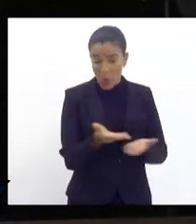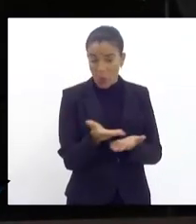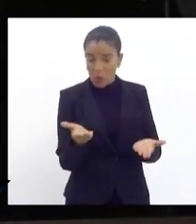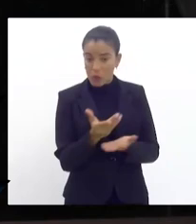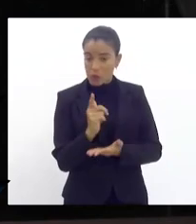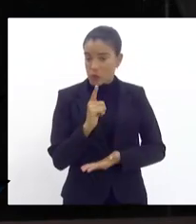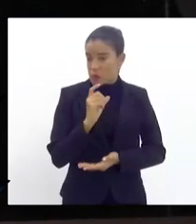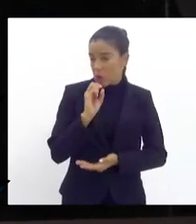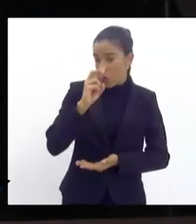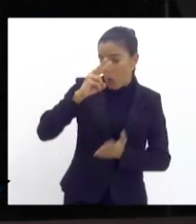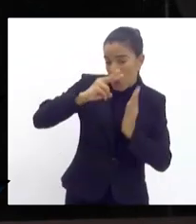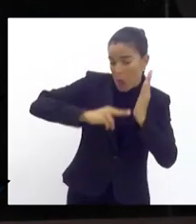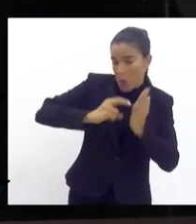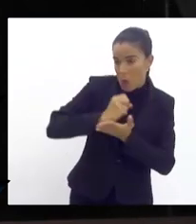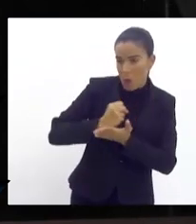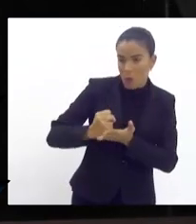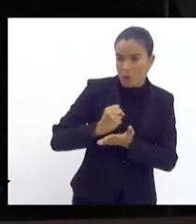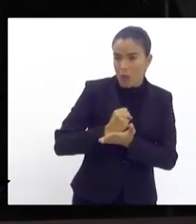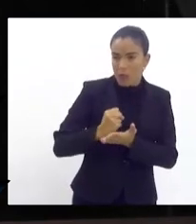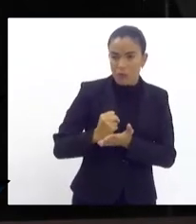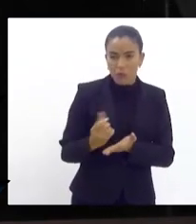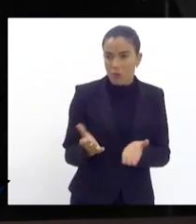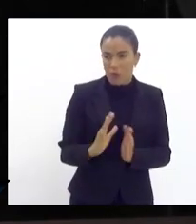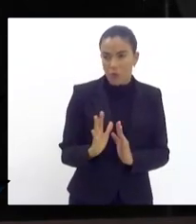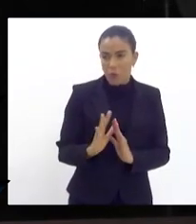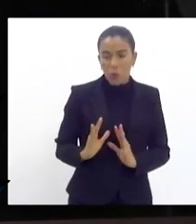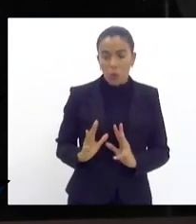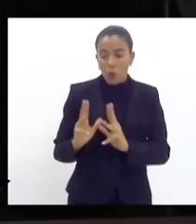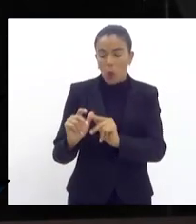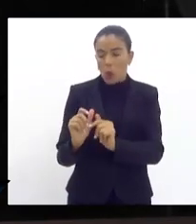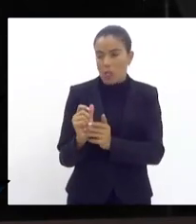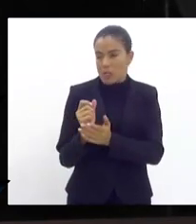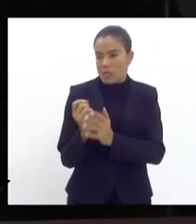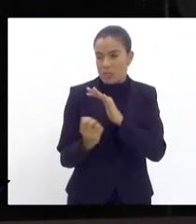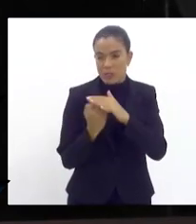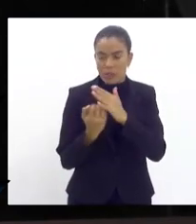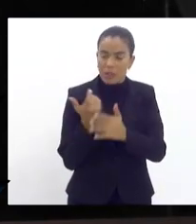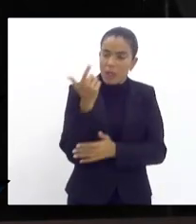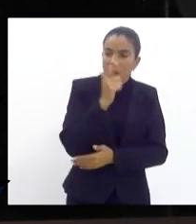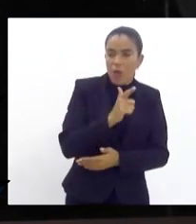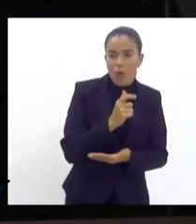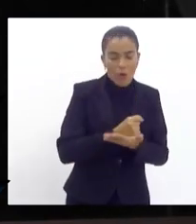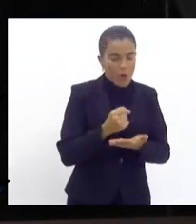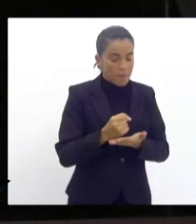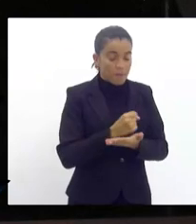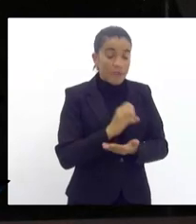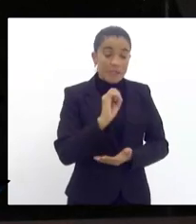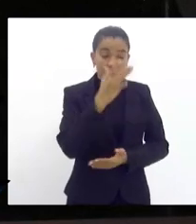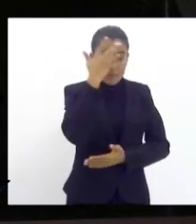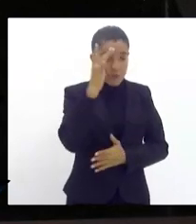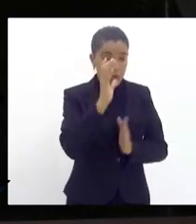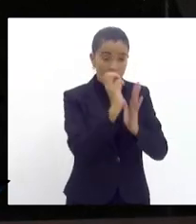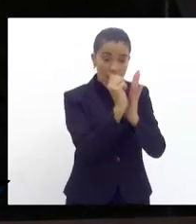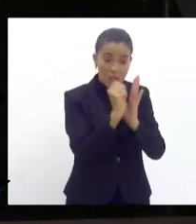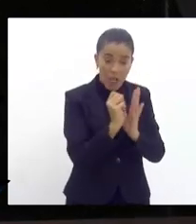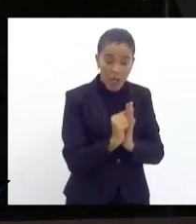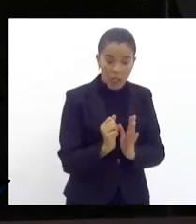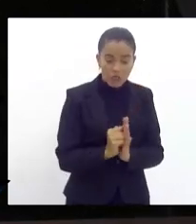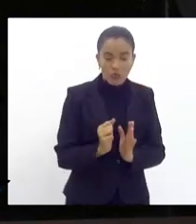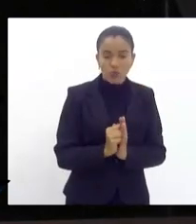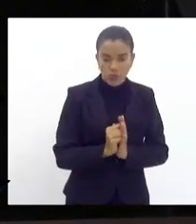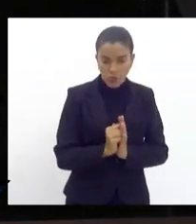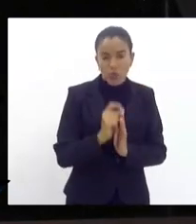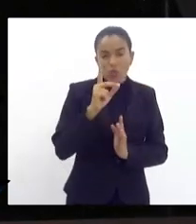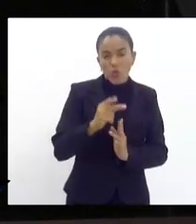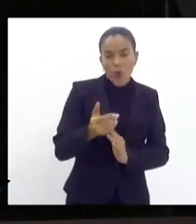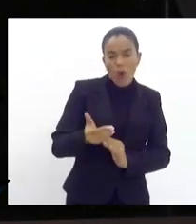isso no contrato eu li o contrato praticamente de todas as empresas que ganham a concessão que diz o seguinte que se a pessoa tiver o cadastro como tinha no